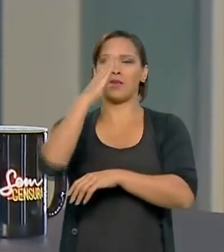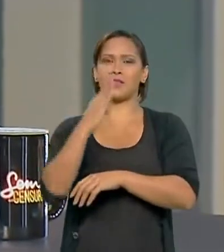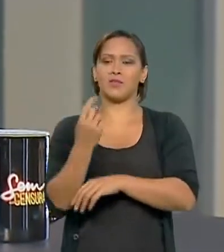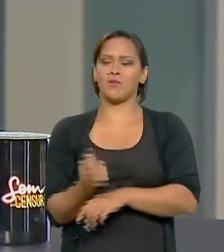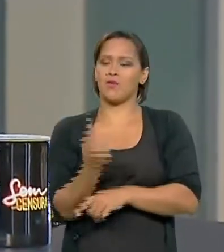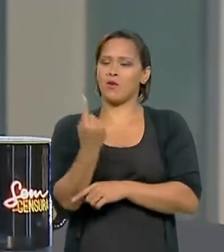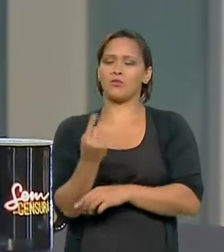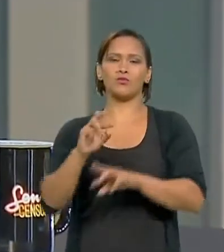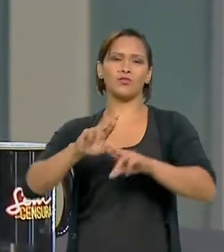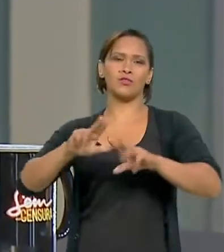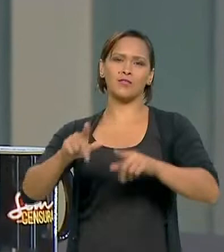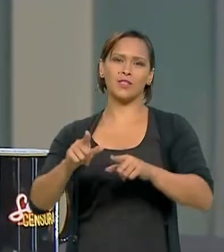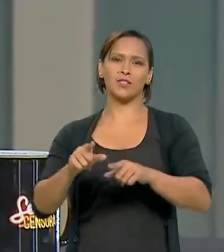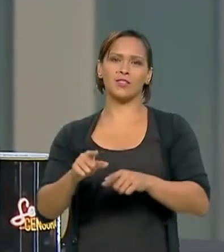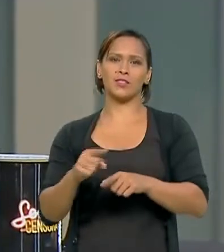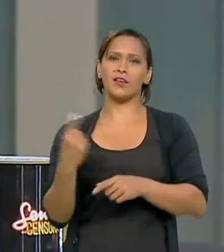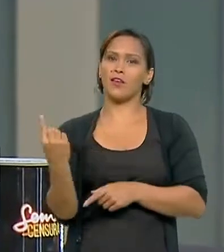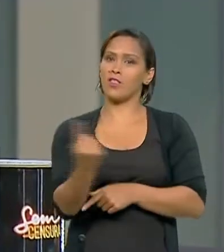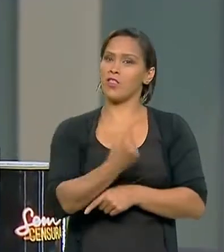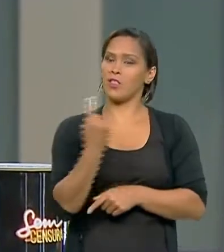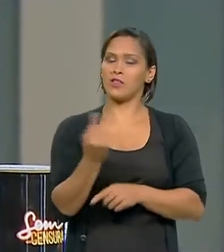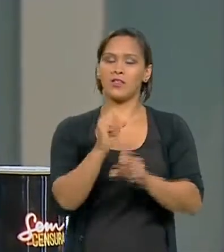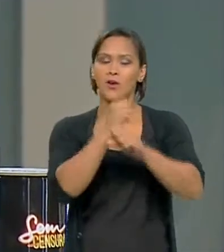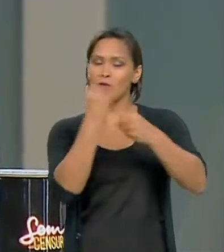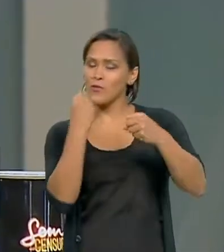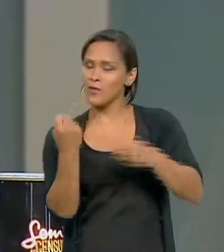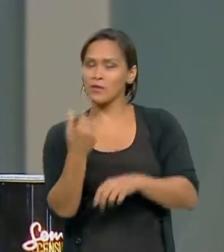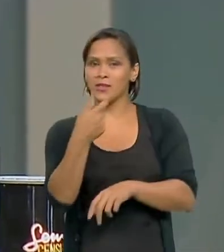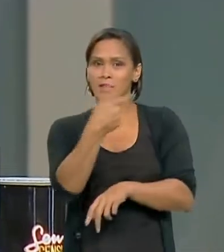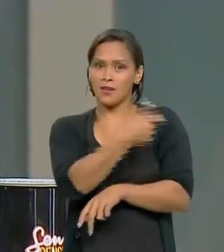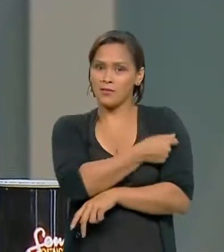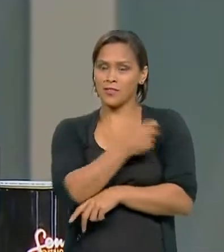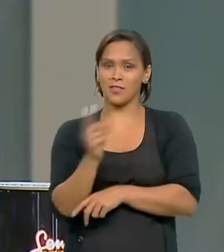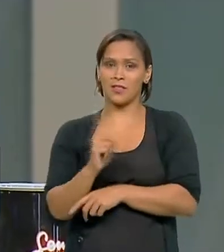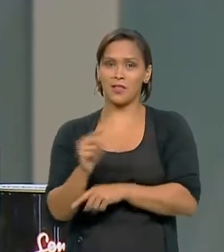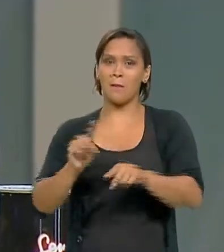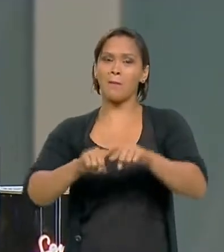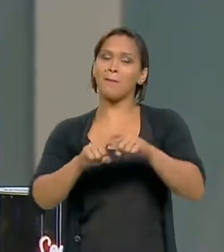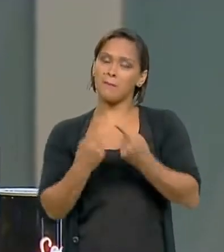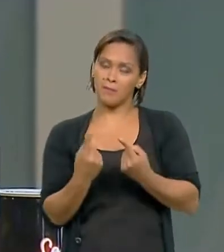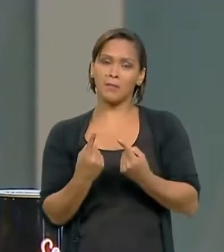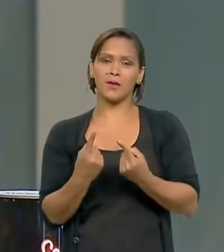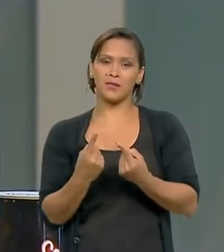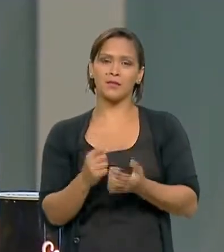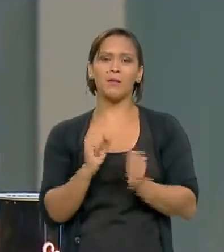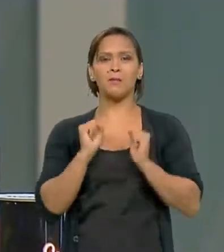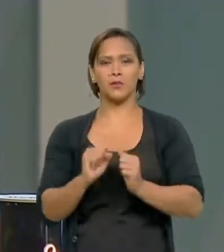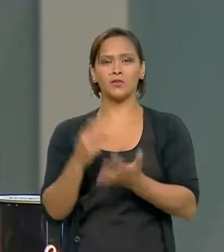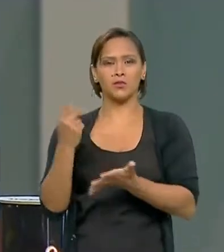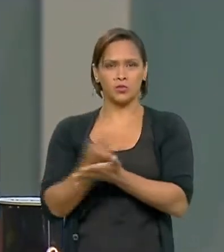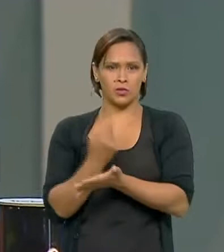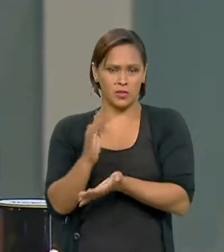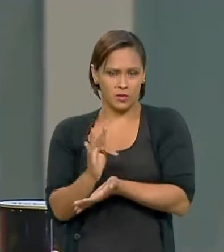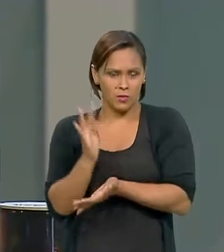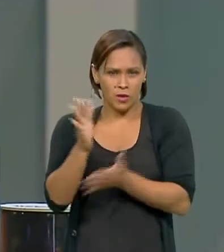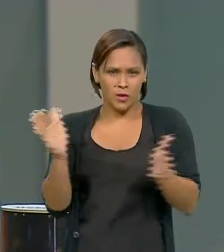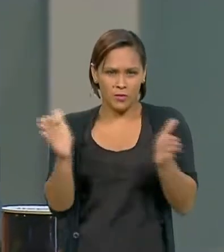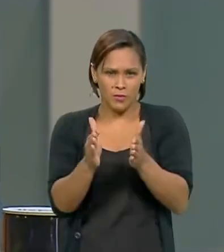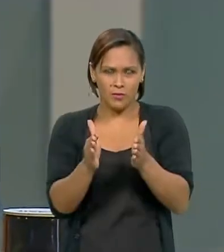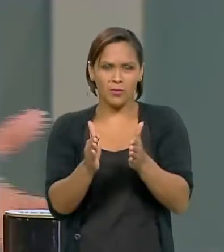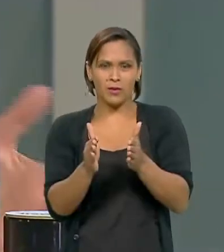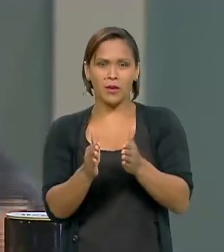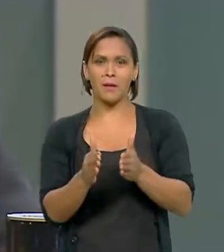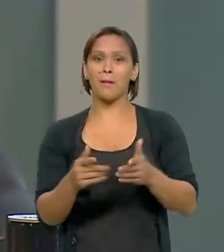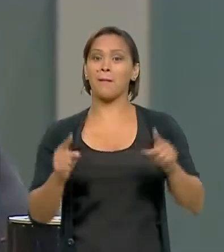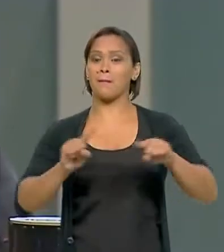Nós ainda não somos fabricantes de vacina. Provavelmente, em curto prazo, seremos. Mas hoje não somos